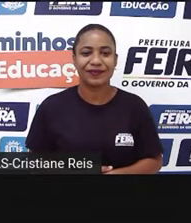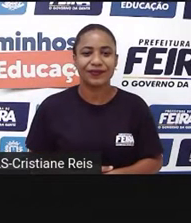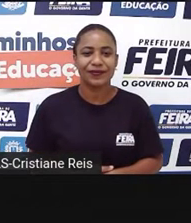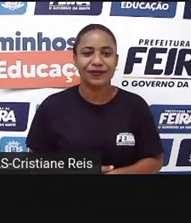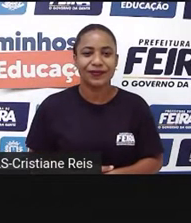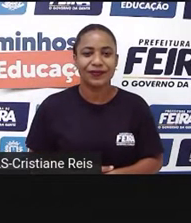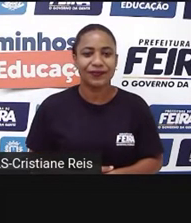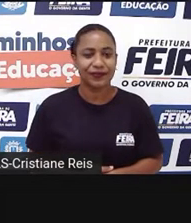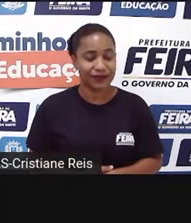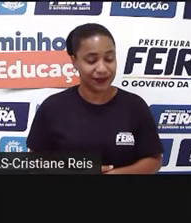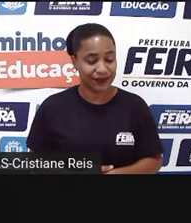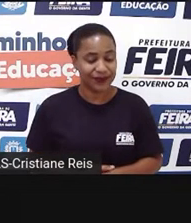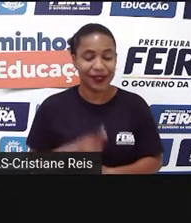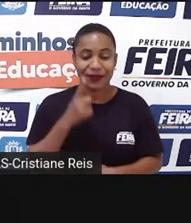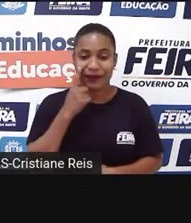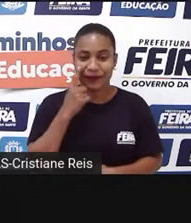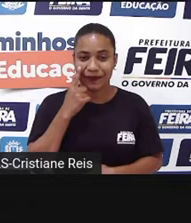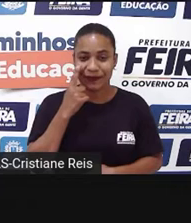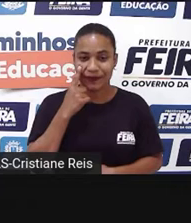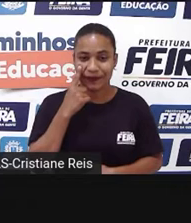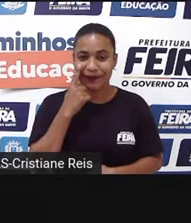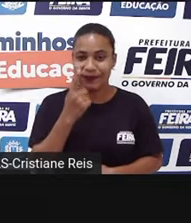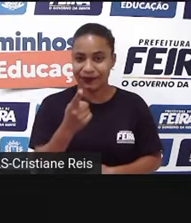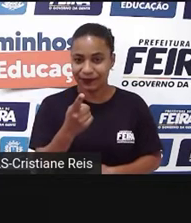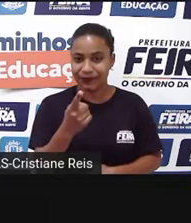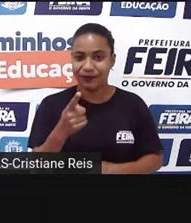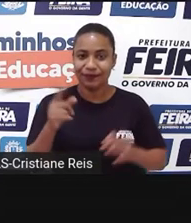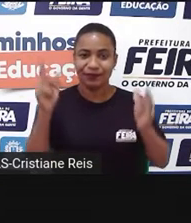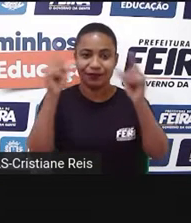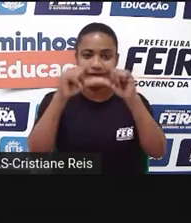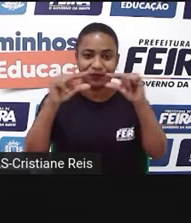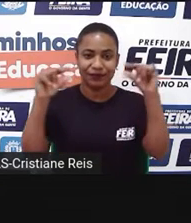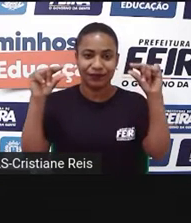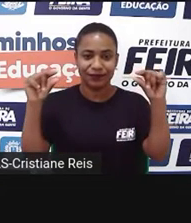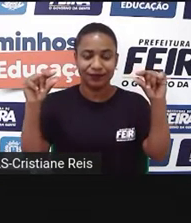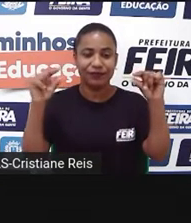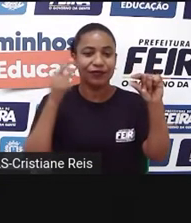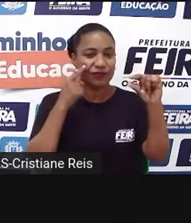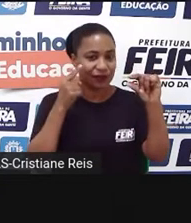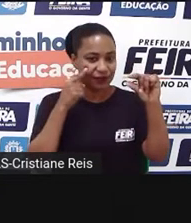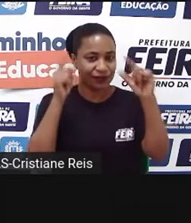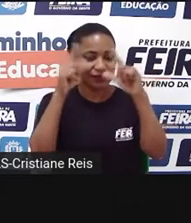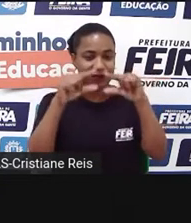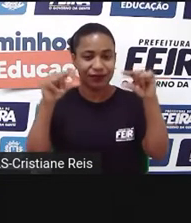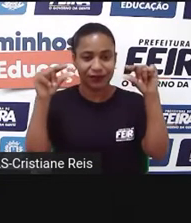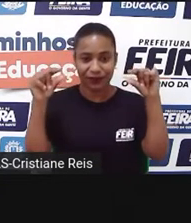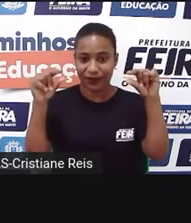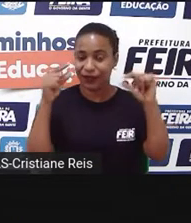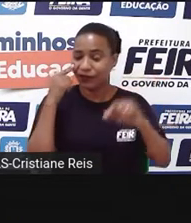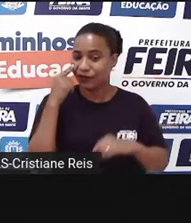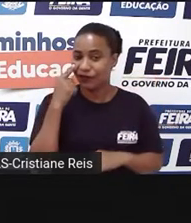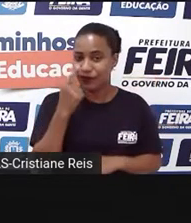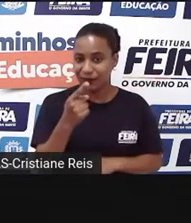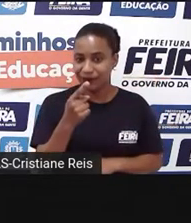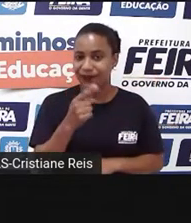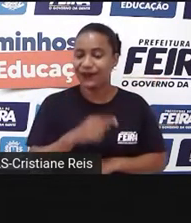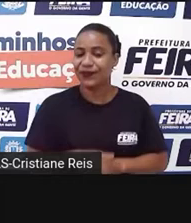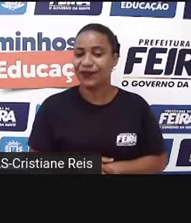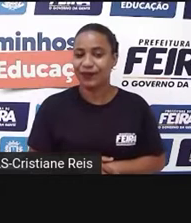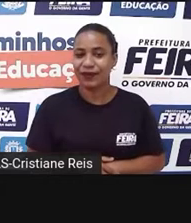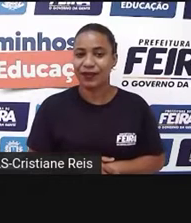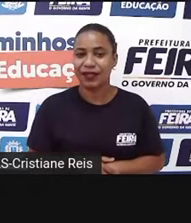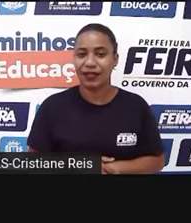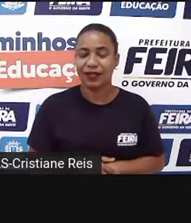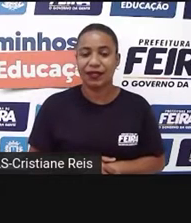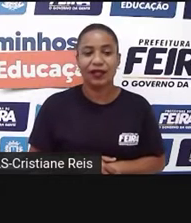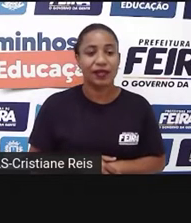Eu trago aqui para vocês esta frase que é muito conhecida na literatura. Vocês já devem ter ouvido